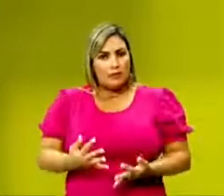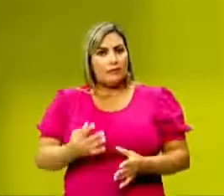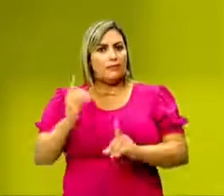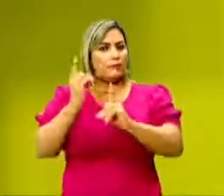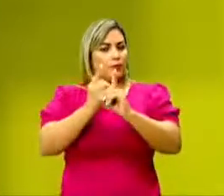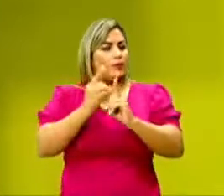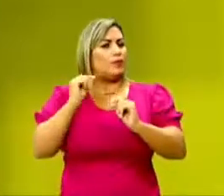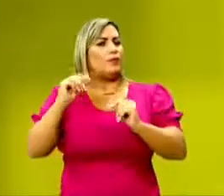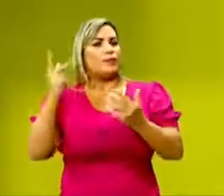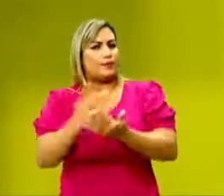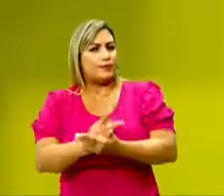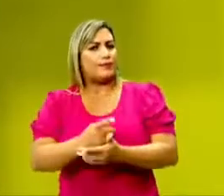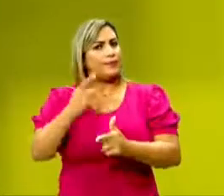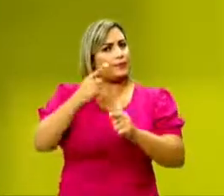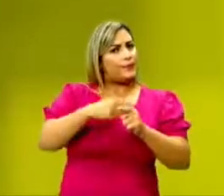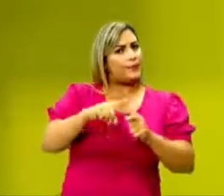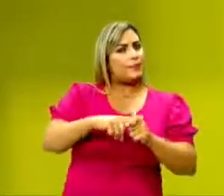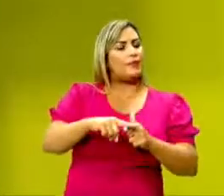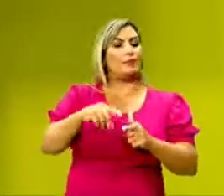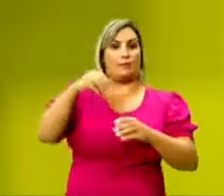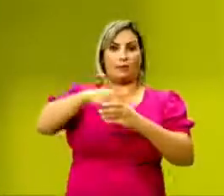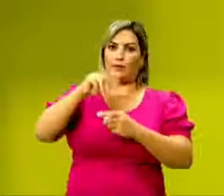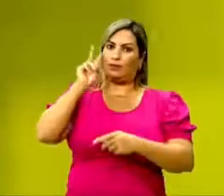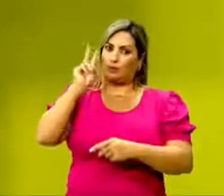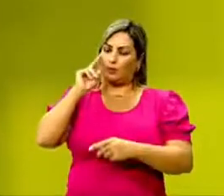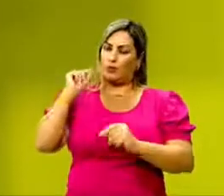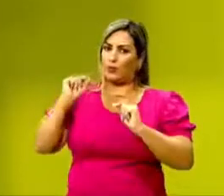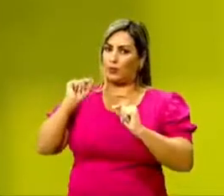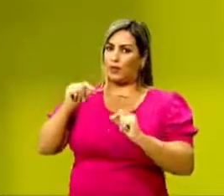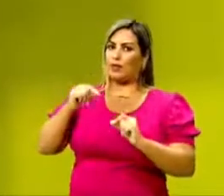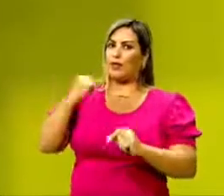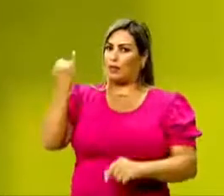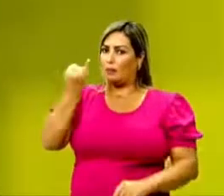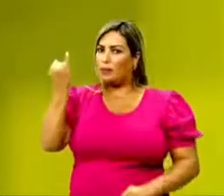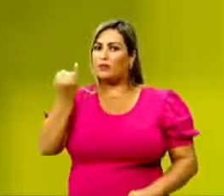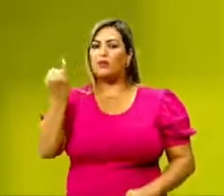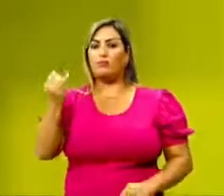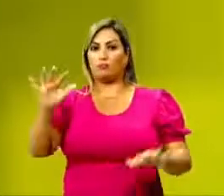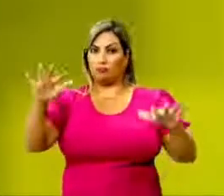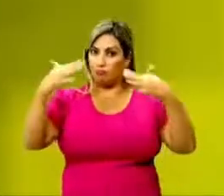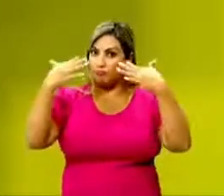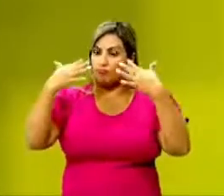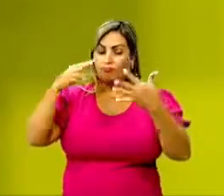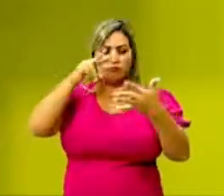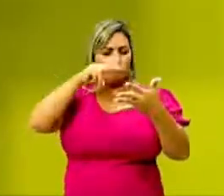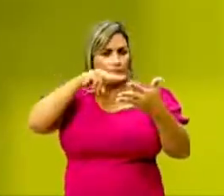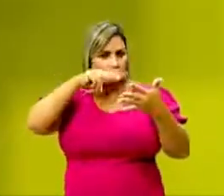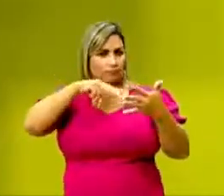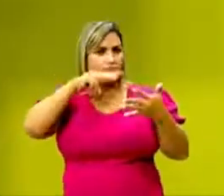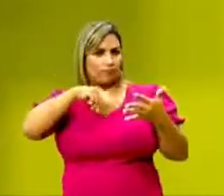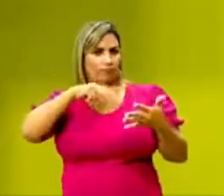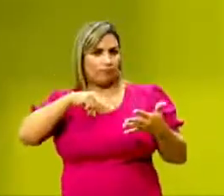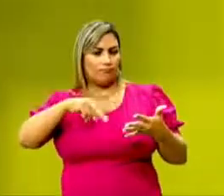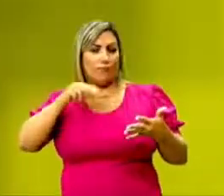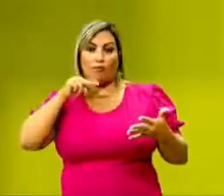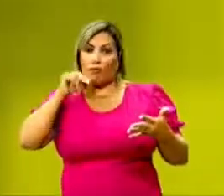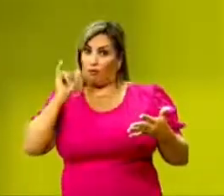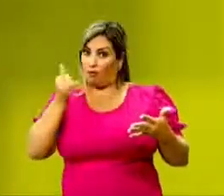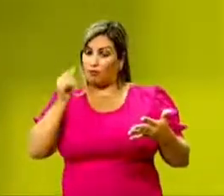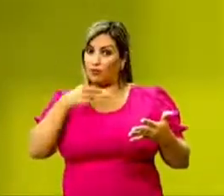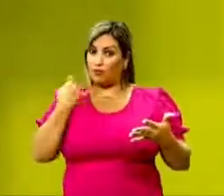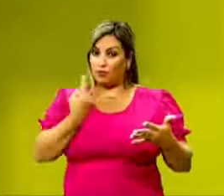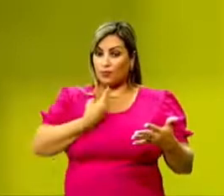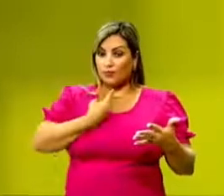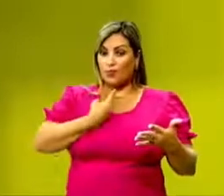o que gera o conflito no enredo, então, importante que a gente tenha sempre atenção, né? A narrativa a qual